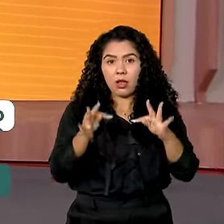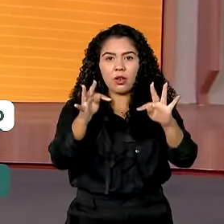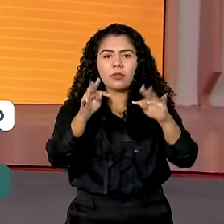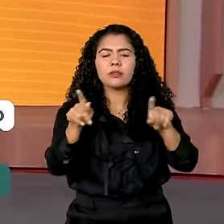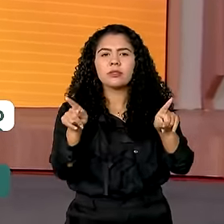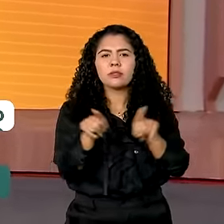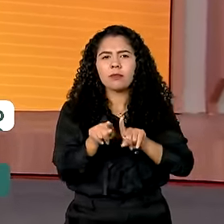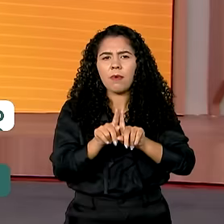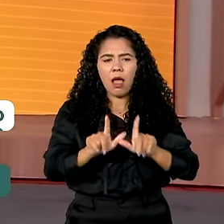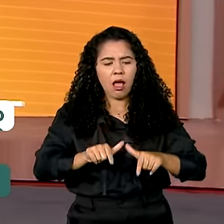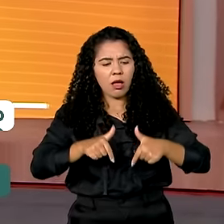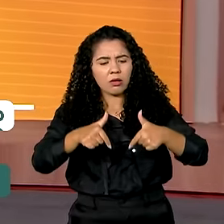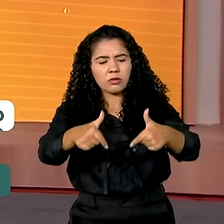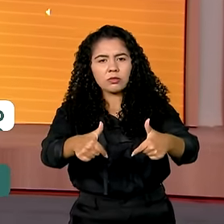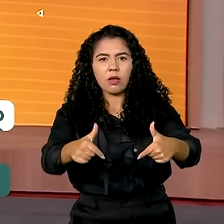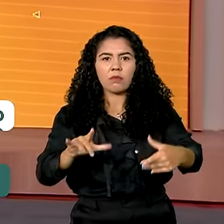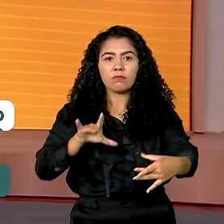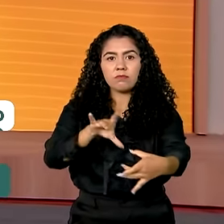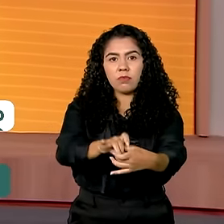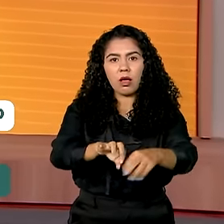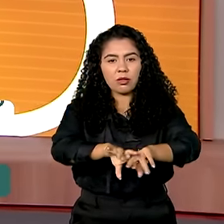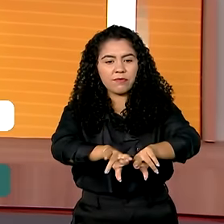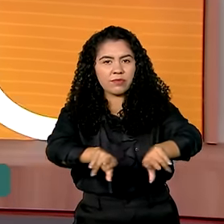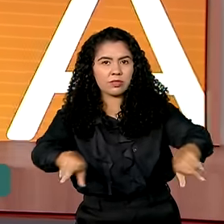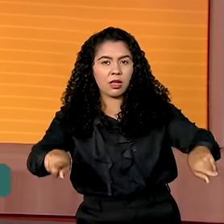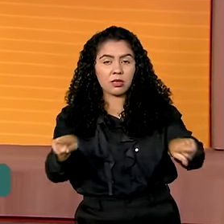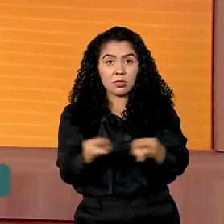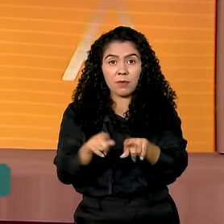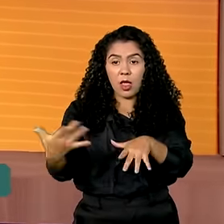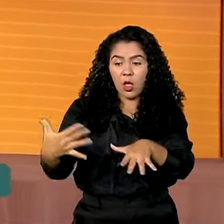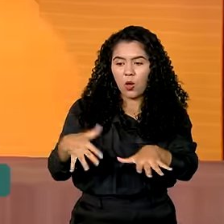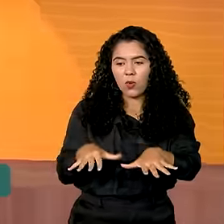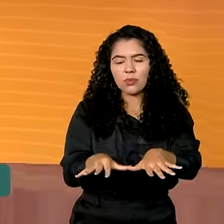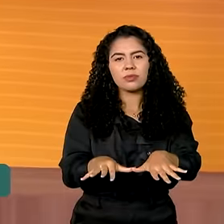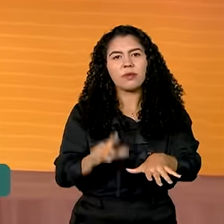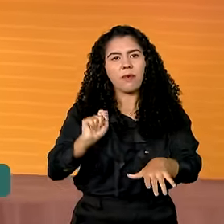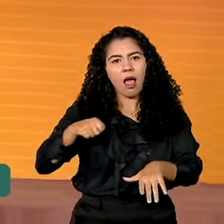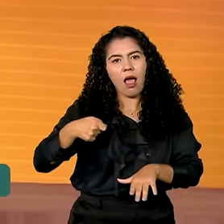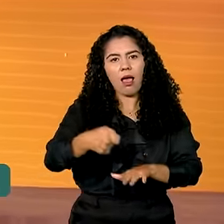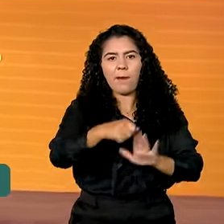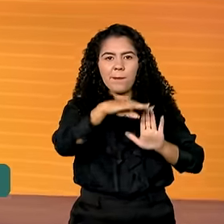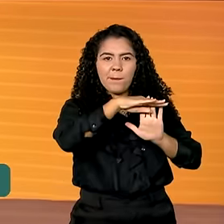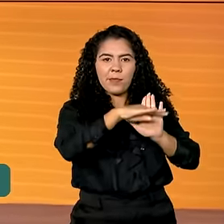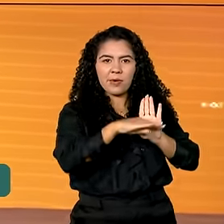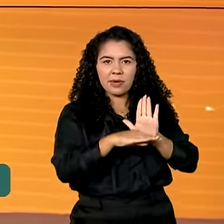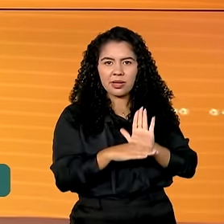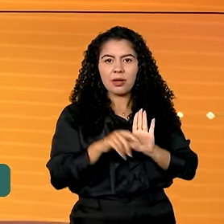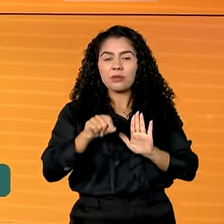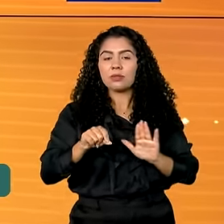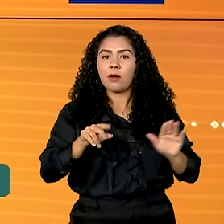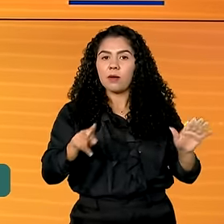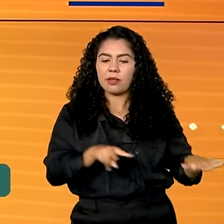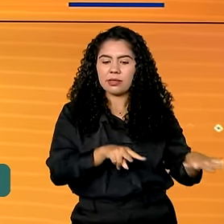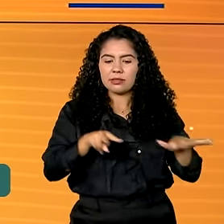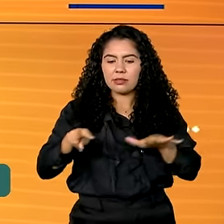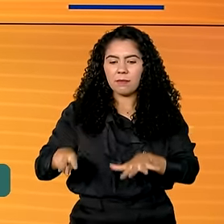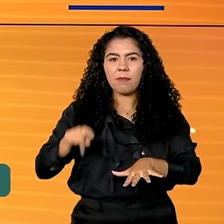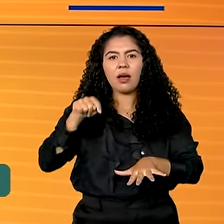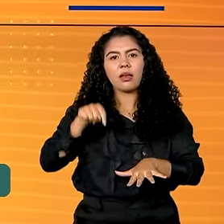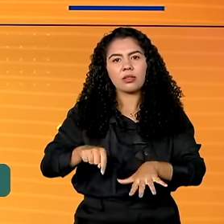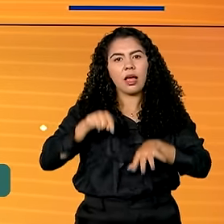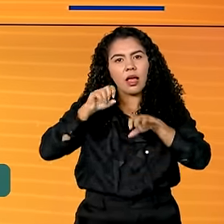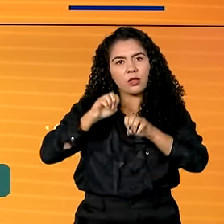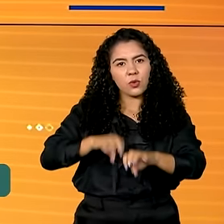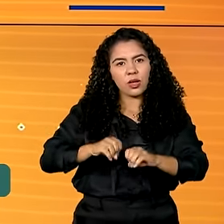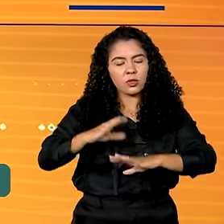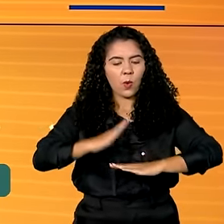iniciativas sobre diversidade e inclusão. Essa é a programação da Quarta Semana Nacional da Educação Profissional, que